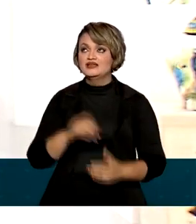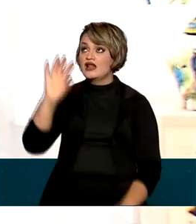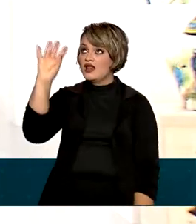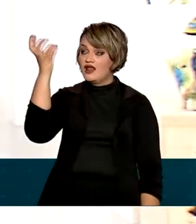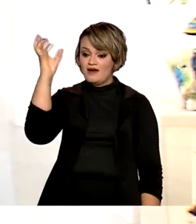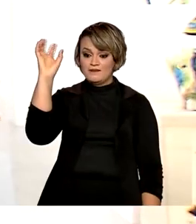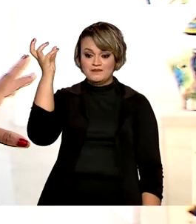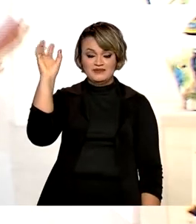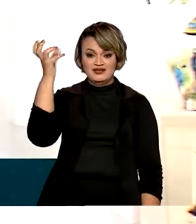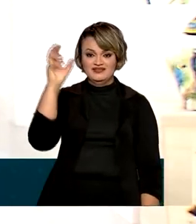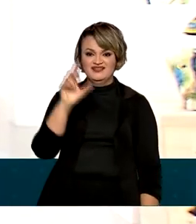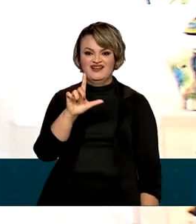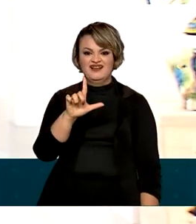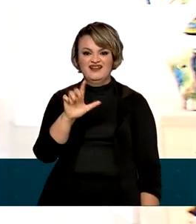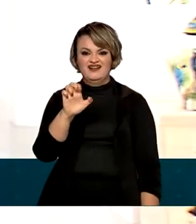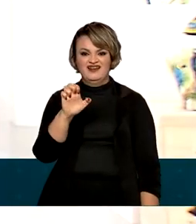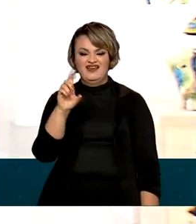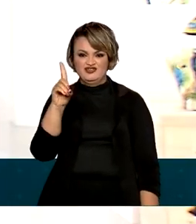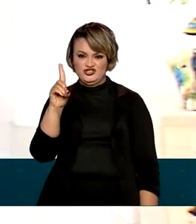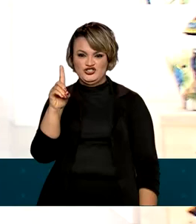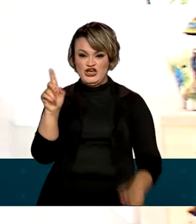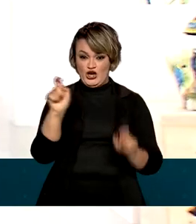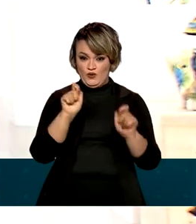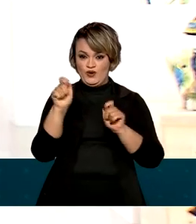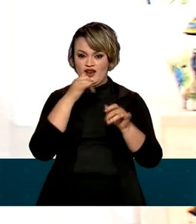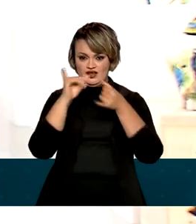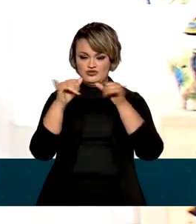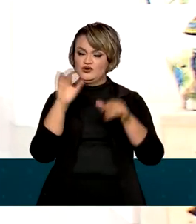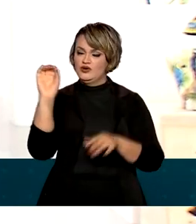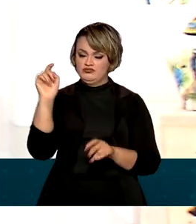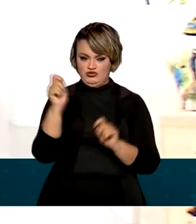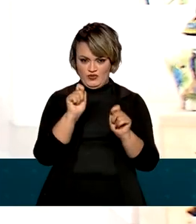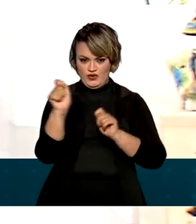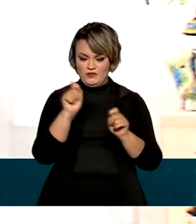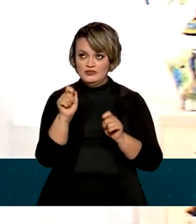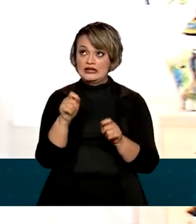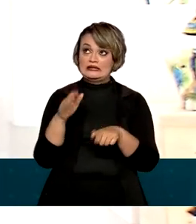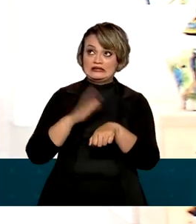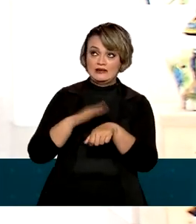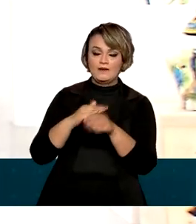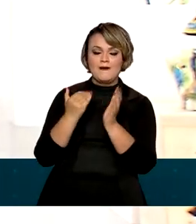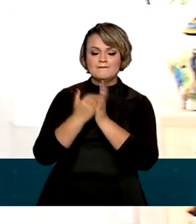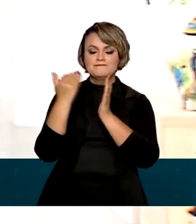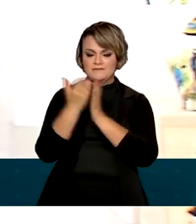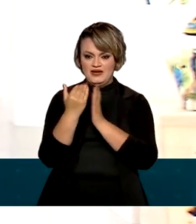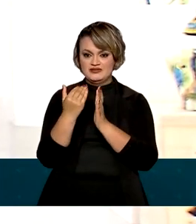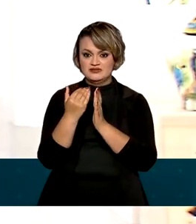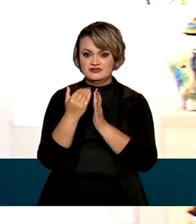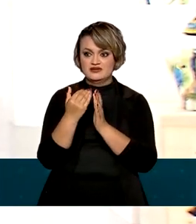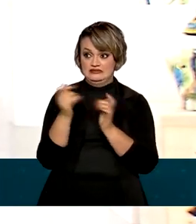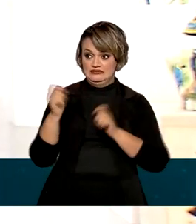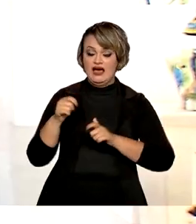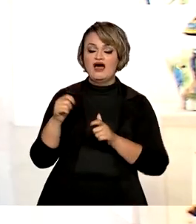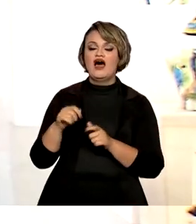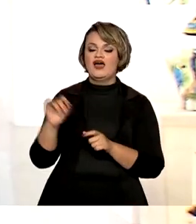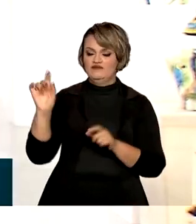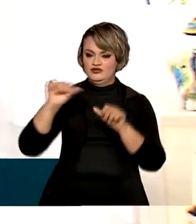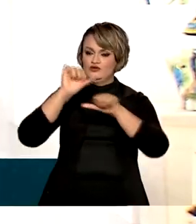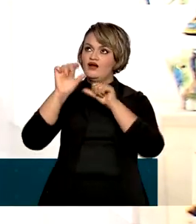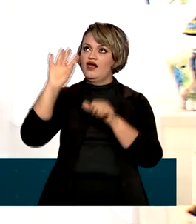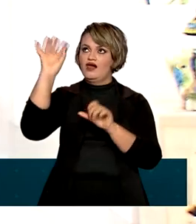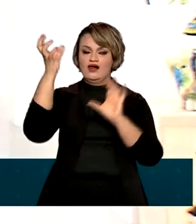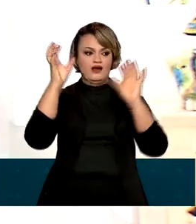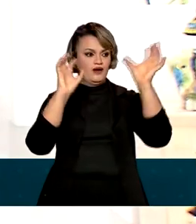de LED, que consomem menos energia e têm durabilidade maior, também vão ser instaladas em todo o Palácio. Esse é um